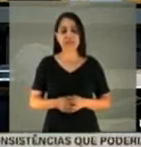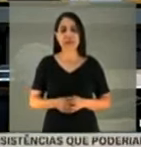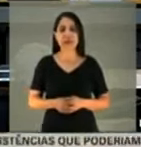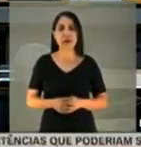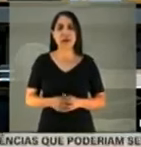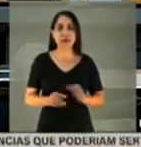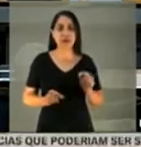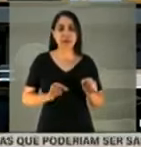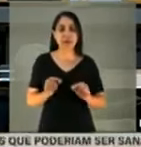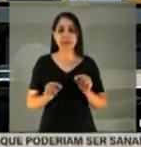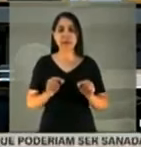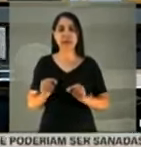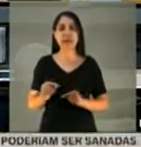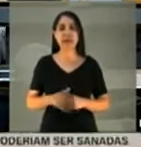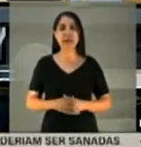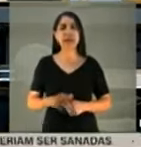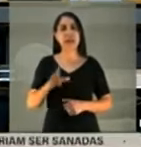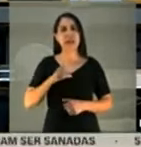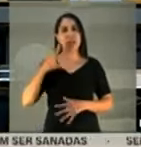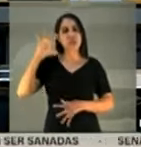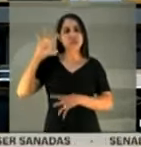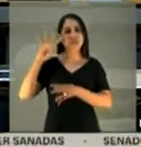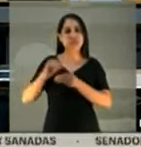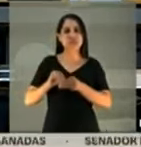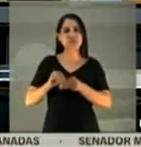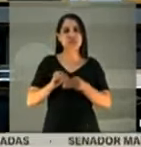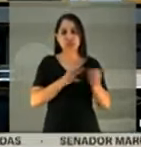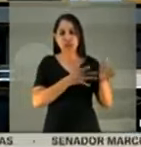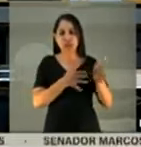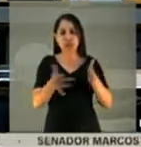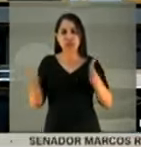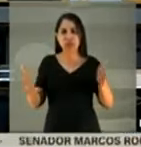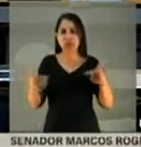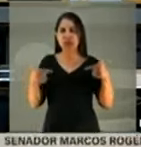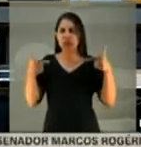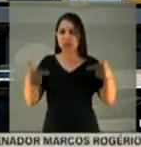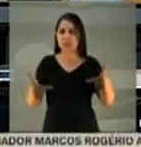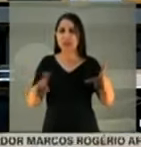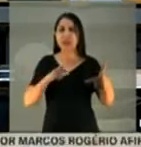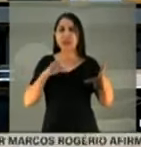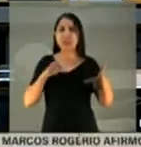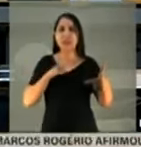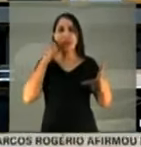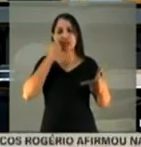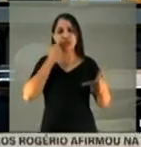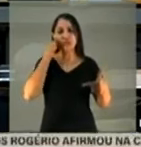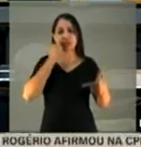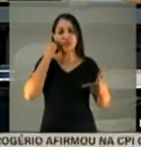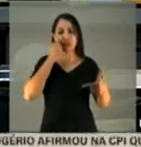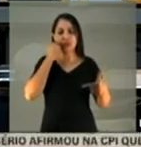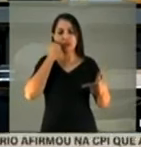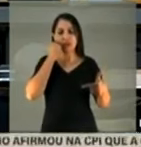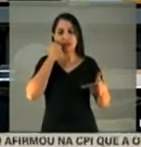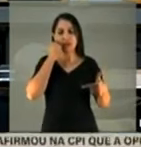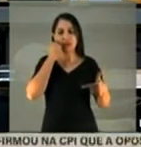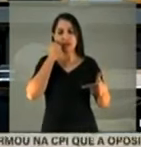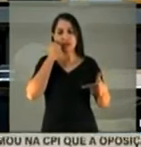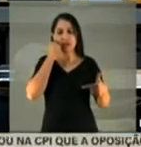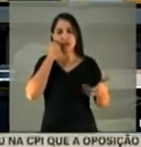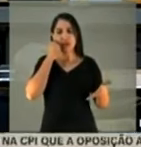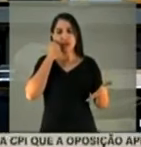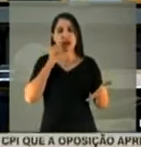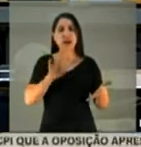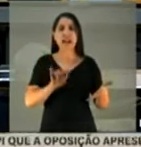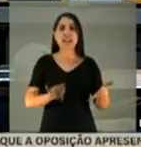conclusões que já tenho, eu gostaria de, na linha do senador Alessandro, pedir aqui que, no